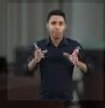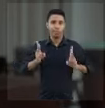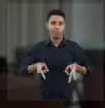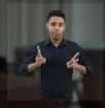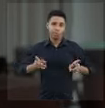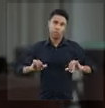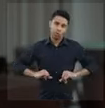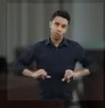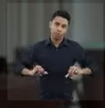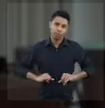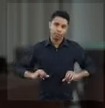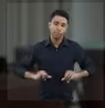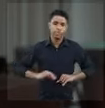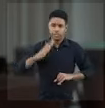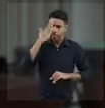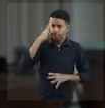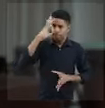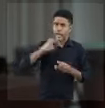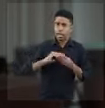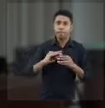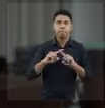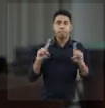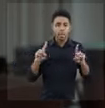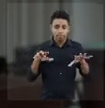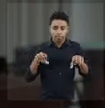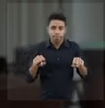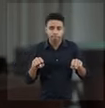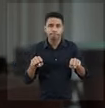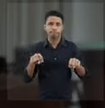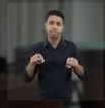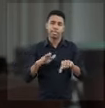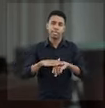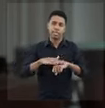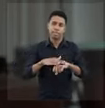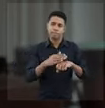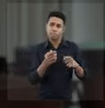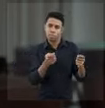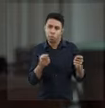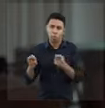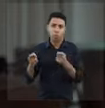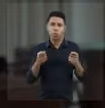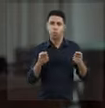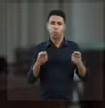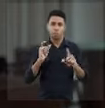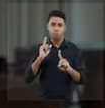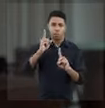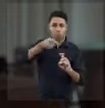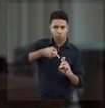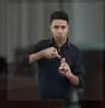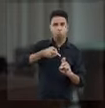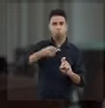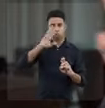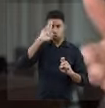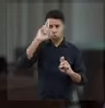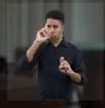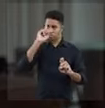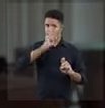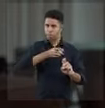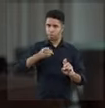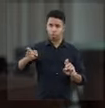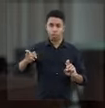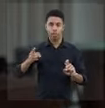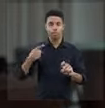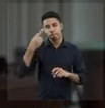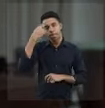consenso. Francisco Alano. Mas a maioria não tem. Adere a esse tipo de pressão patronal e acha que, até porque